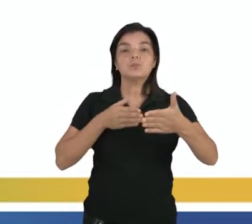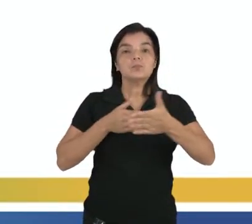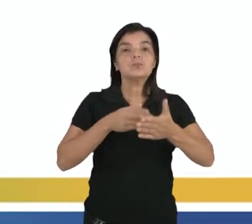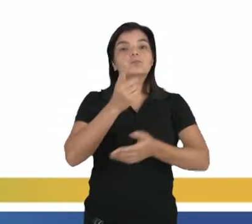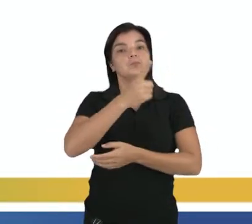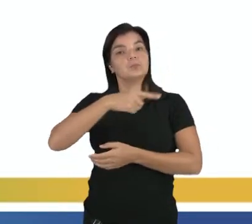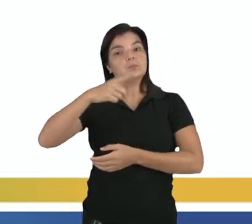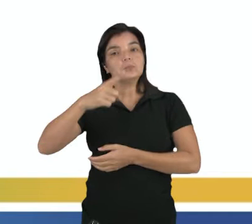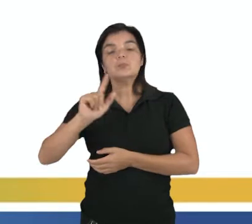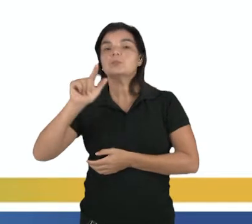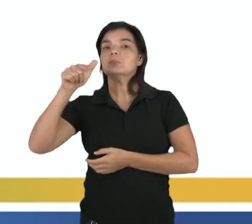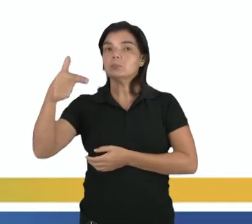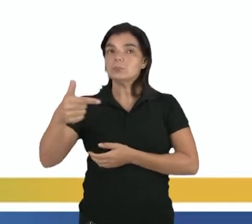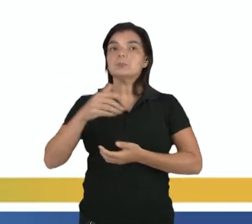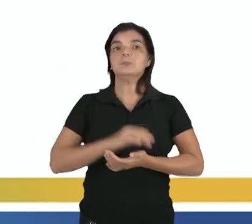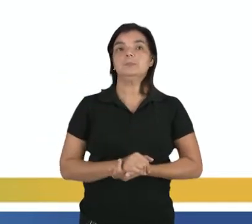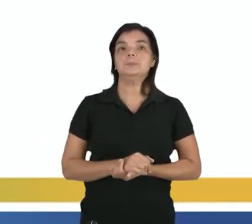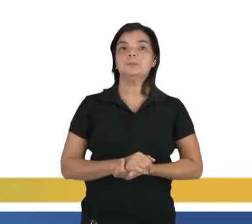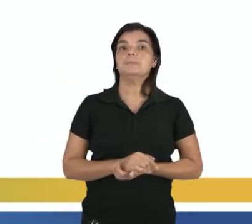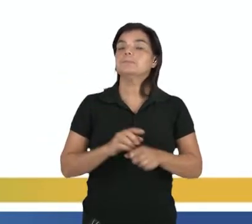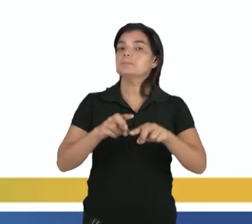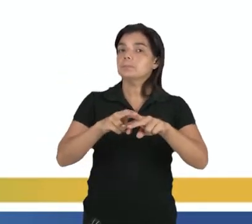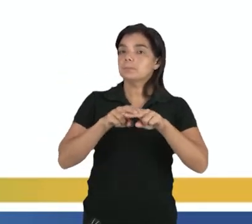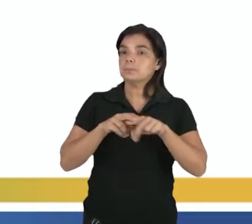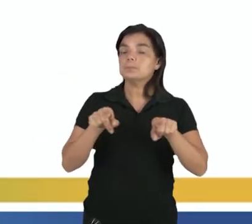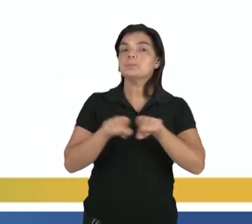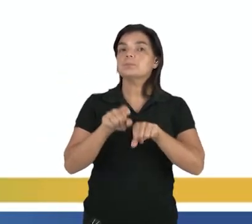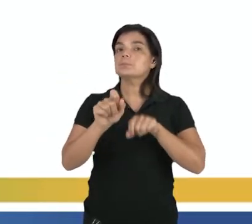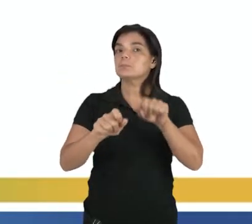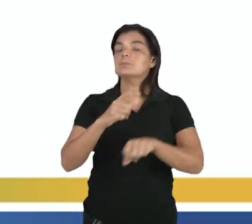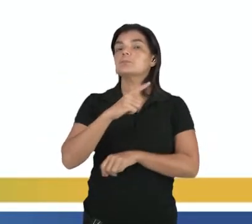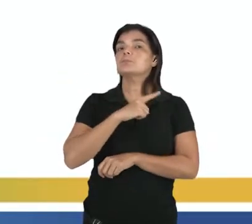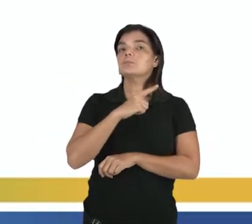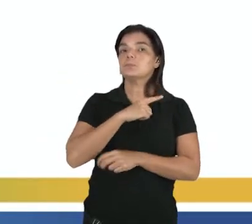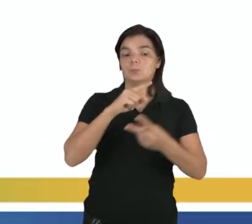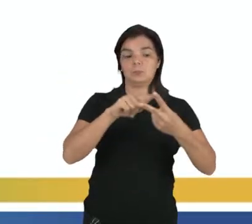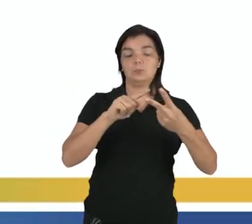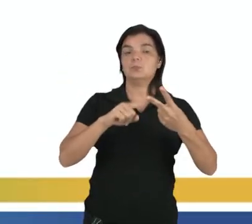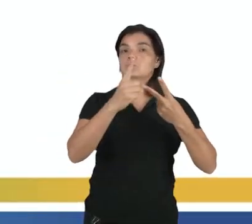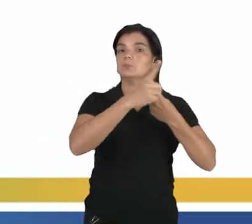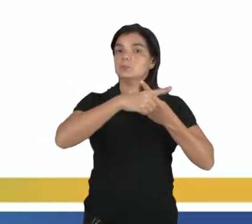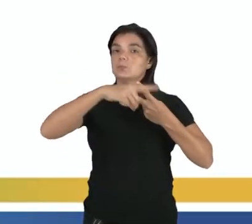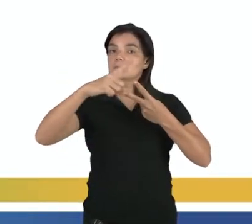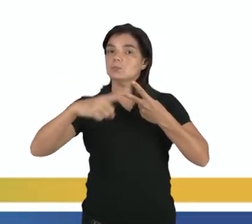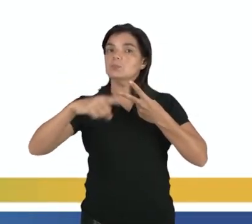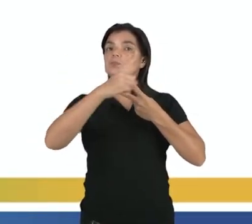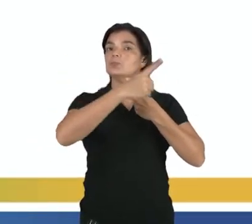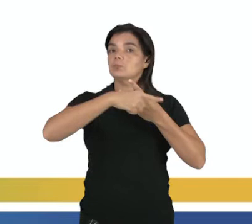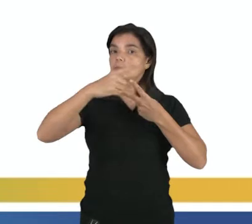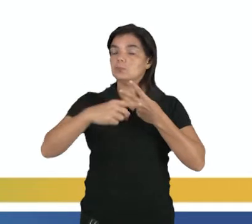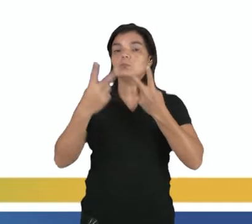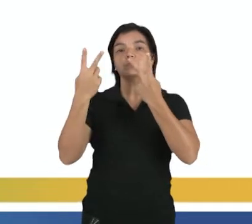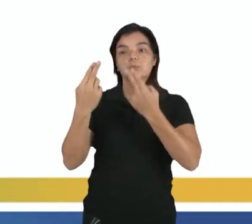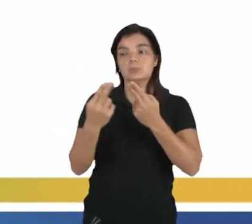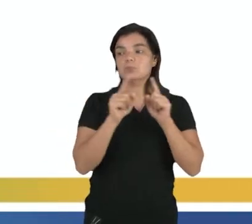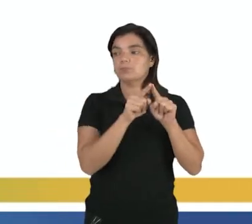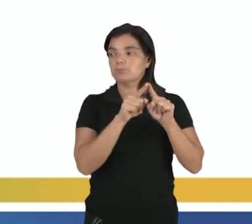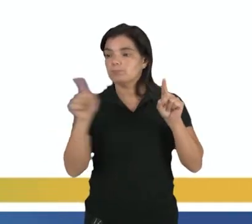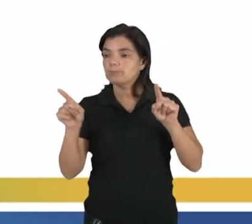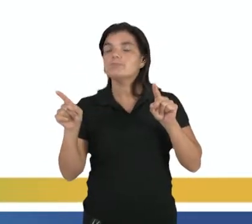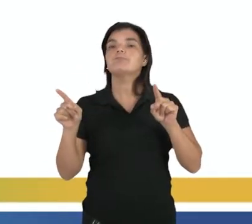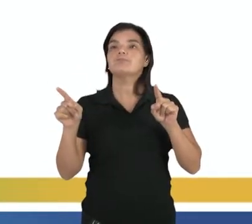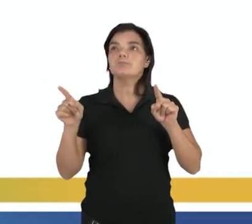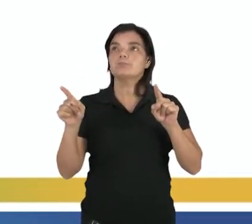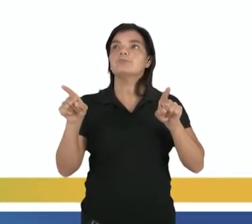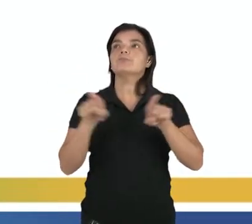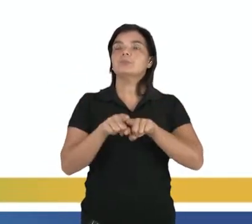uma onda com a outra, tá. Pra isso, você tem que ter duas ondas que estejam se propagando no mesmo, na